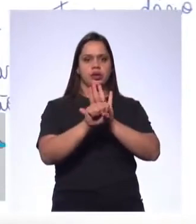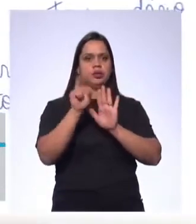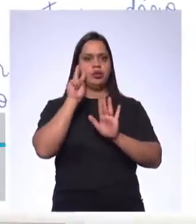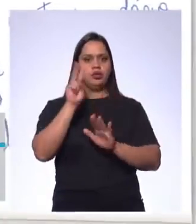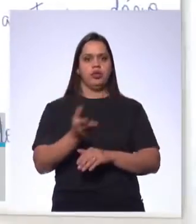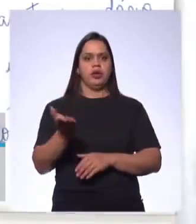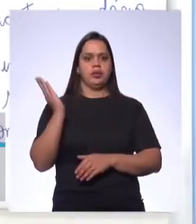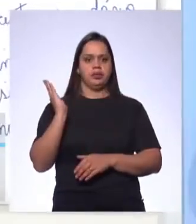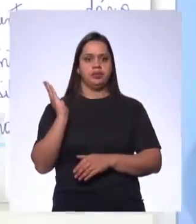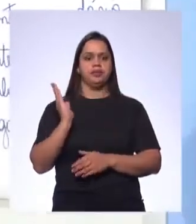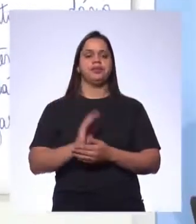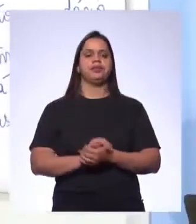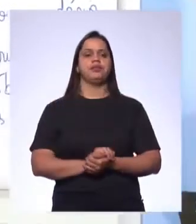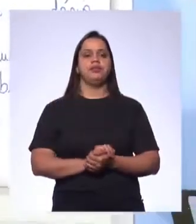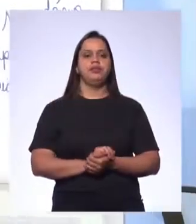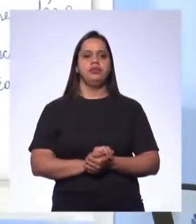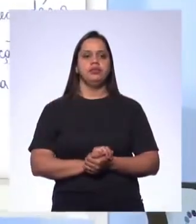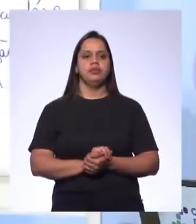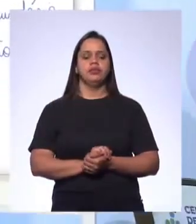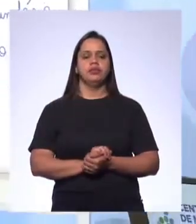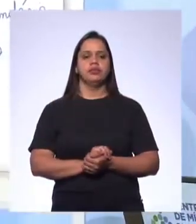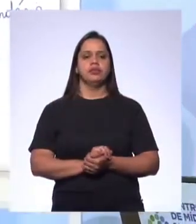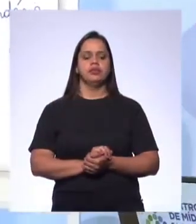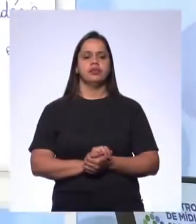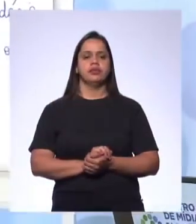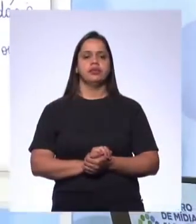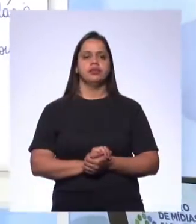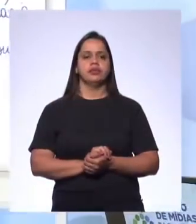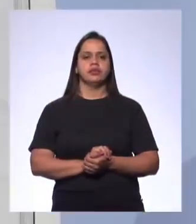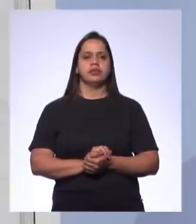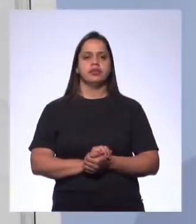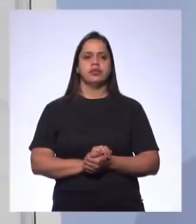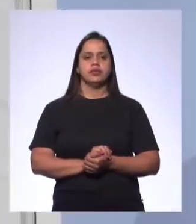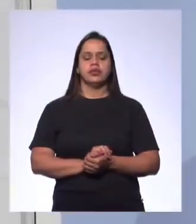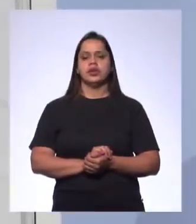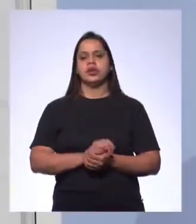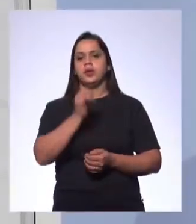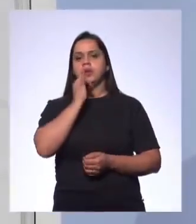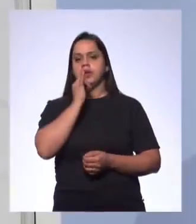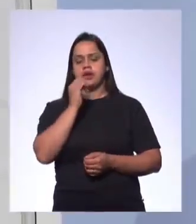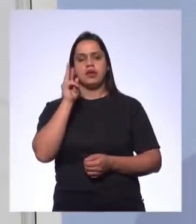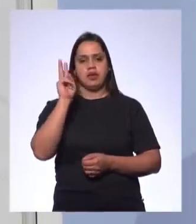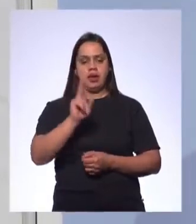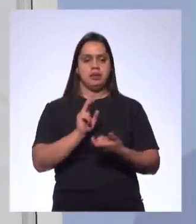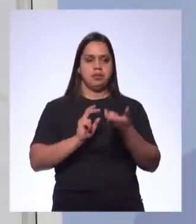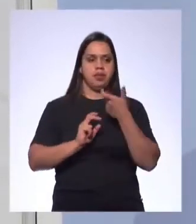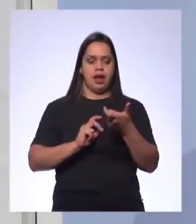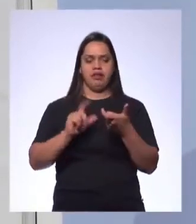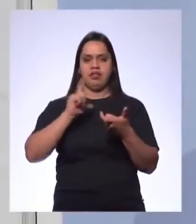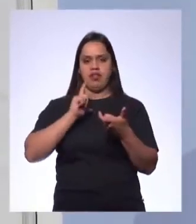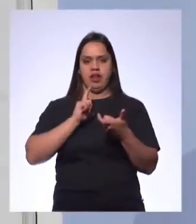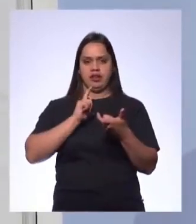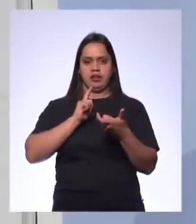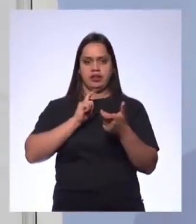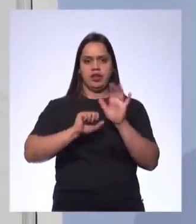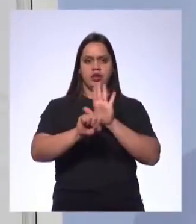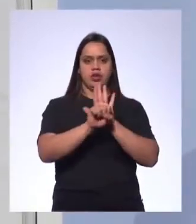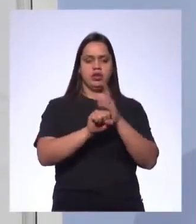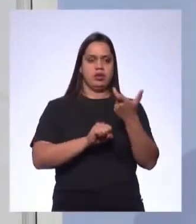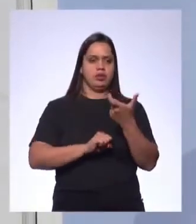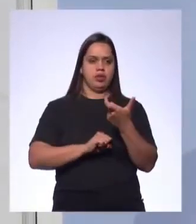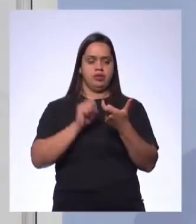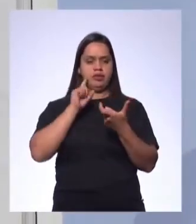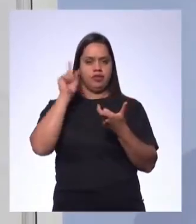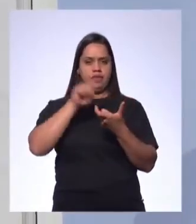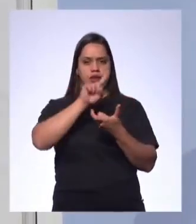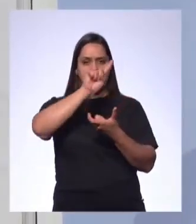International Phonetic Symbols, tá? Lá no vídeo. Então, por exemplo, nas palavras, ele vai ter esse apóstrofe aqui em cima da